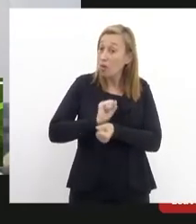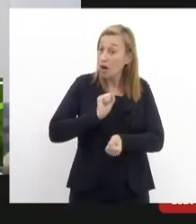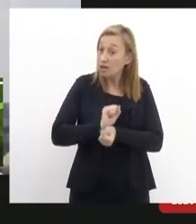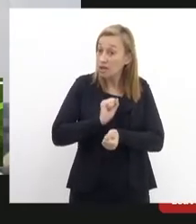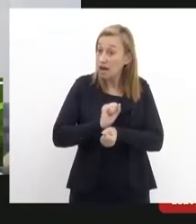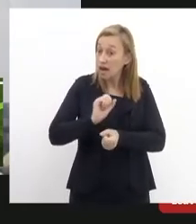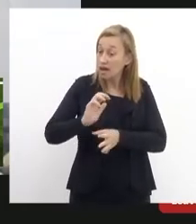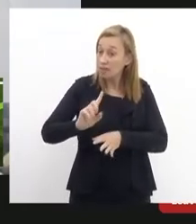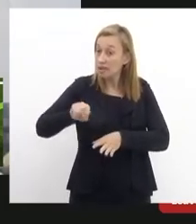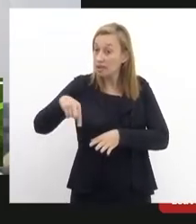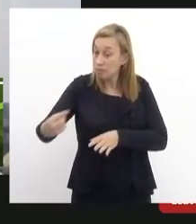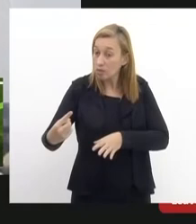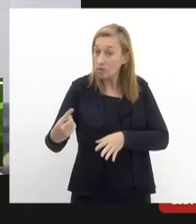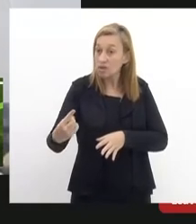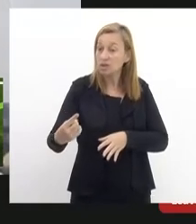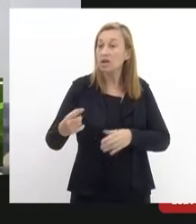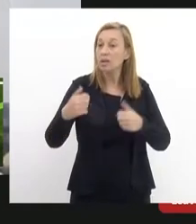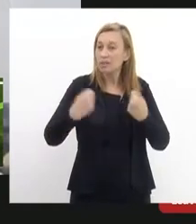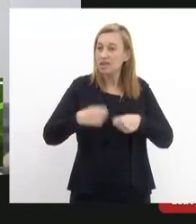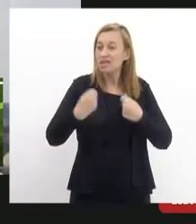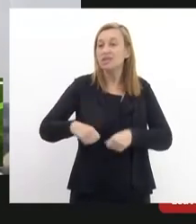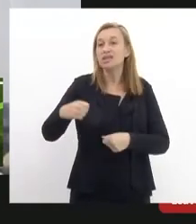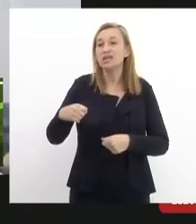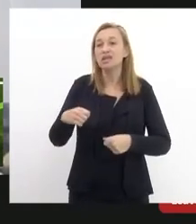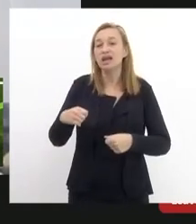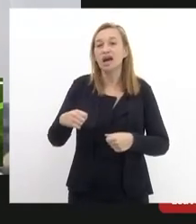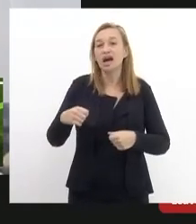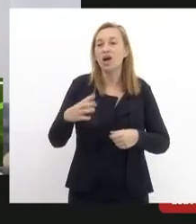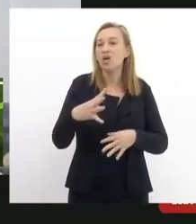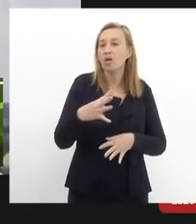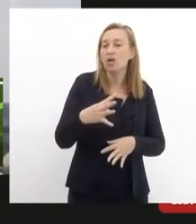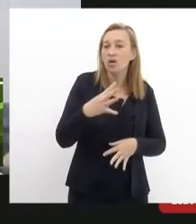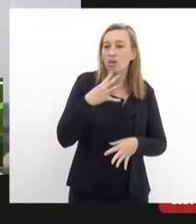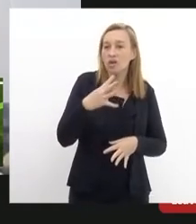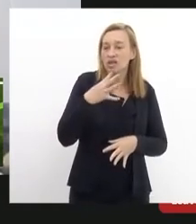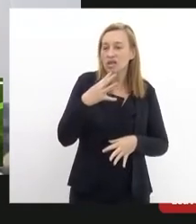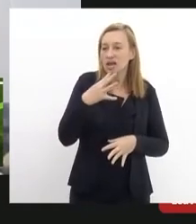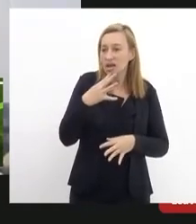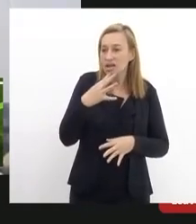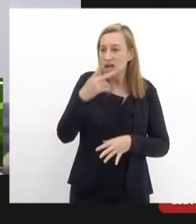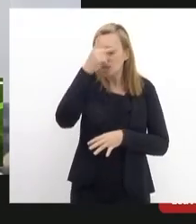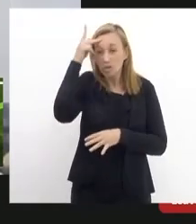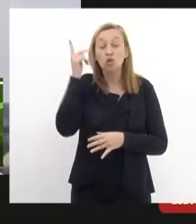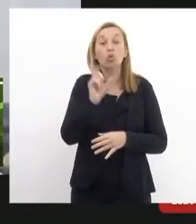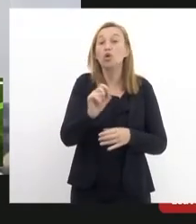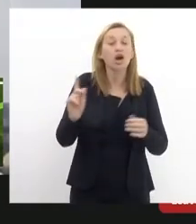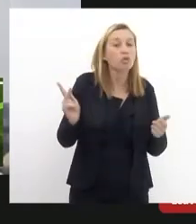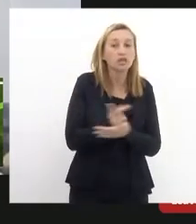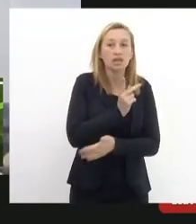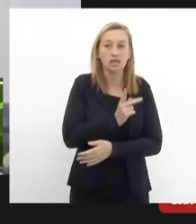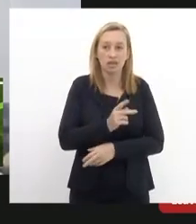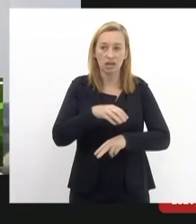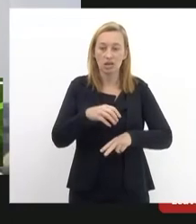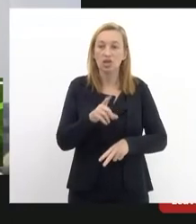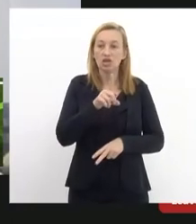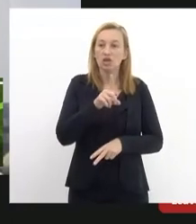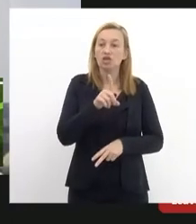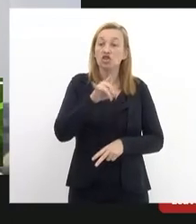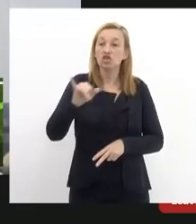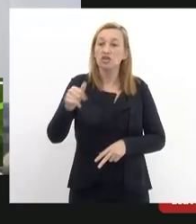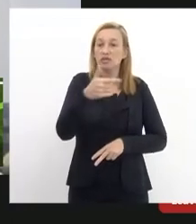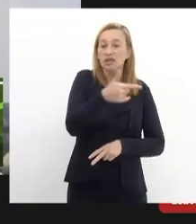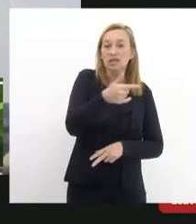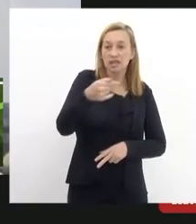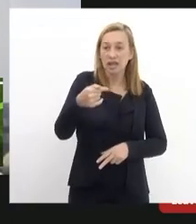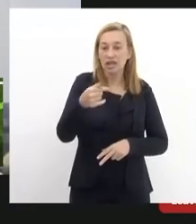precisa dar dar ciência à cidade dar ciência às pessoas do que aconteceu em Santa Tereza no dia 27 de agosto